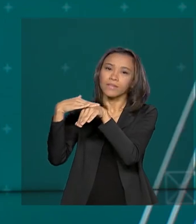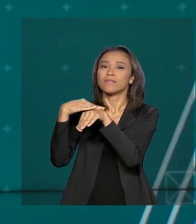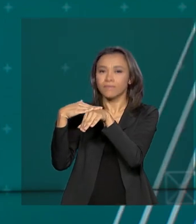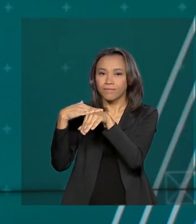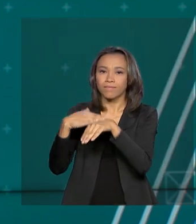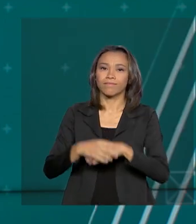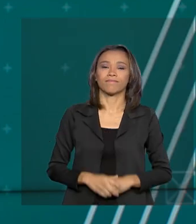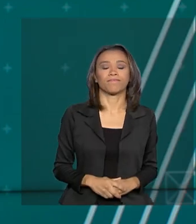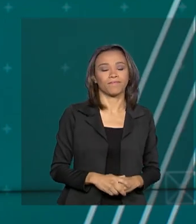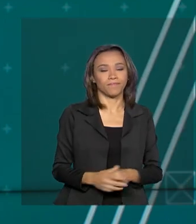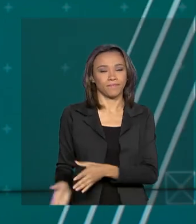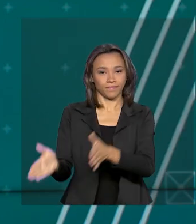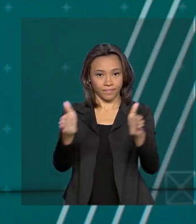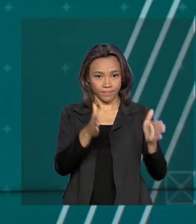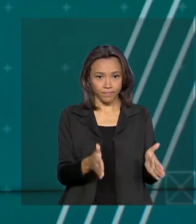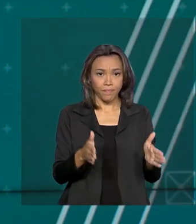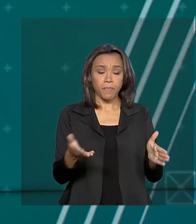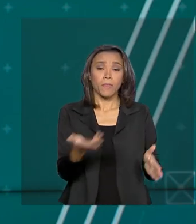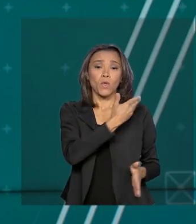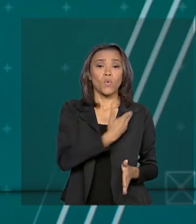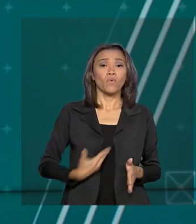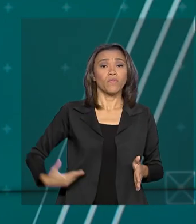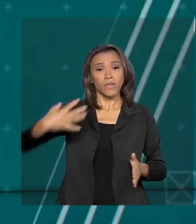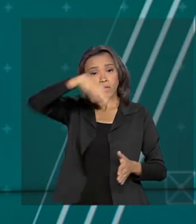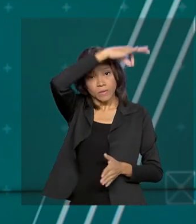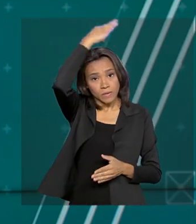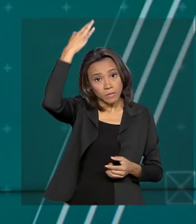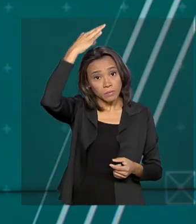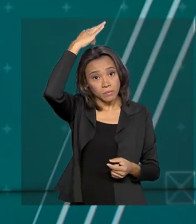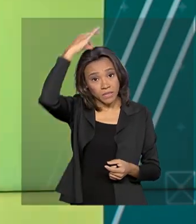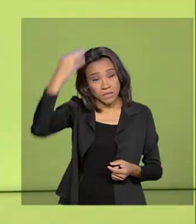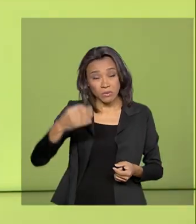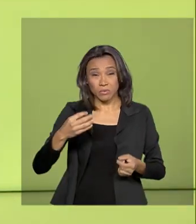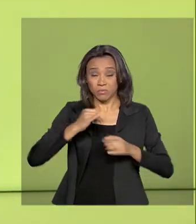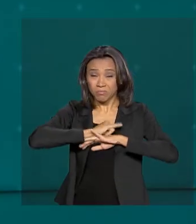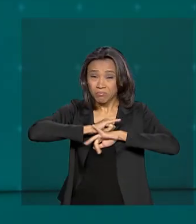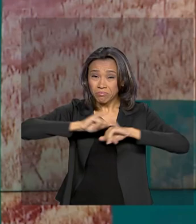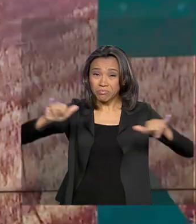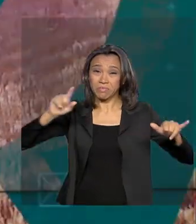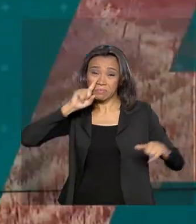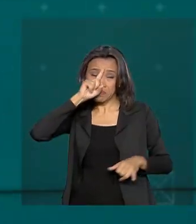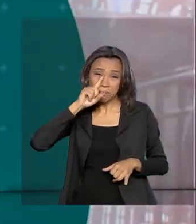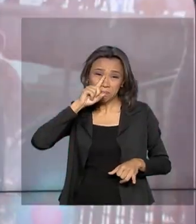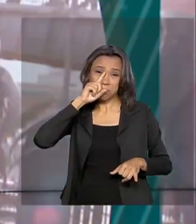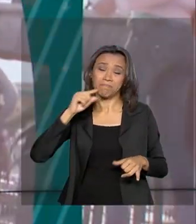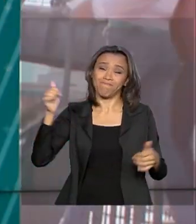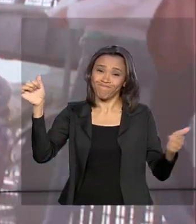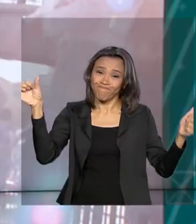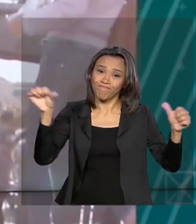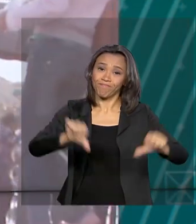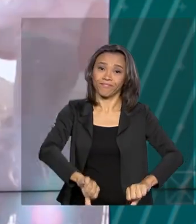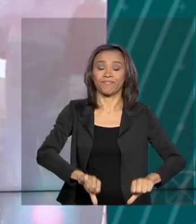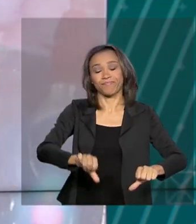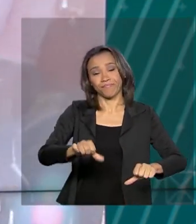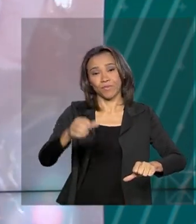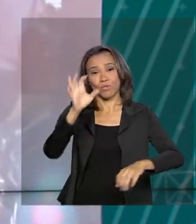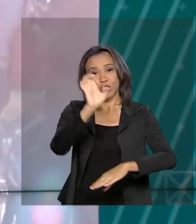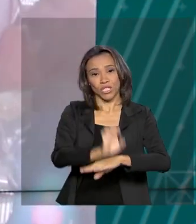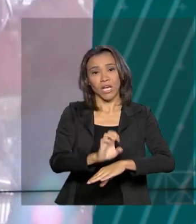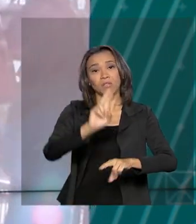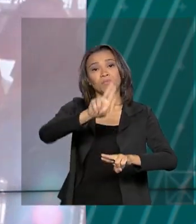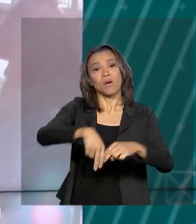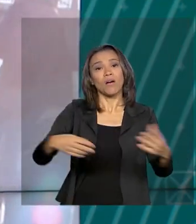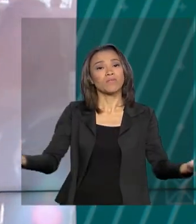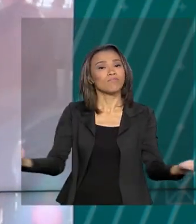O governo do Espírito Santo decretou o estado de calamidade pública em quatro municípios do sul do estado por causa do